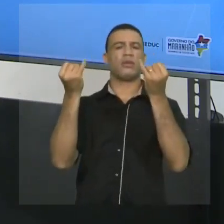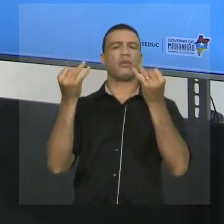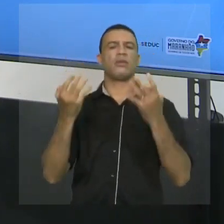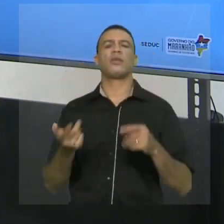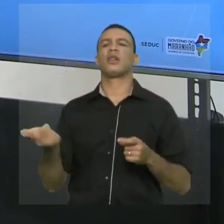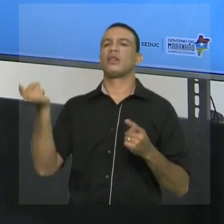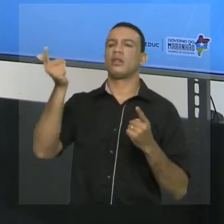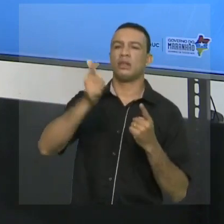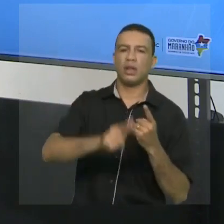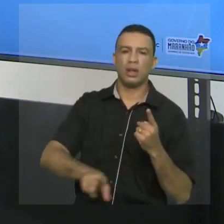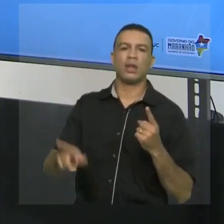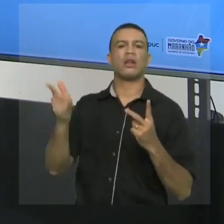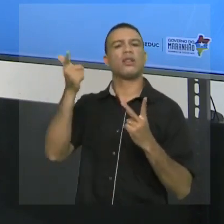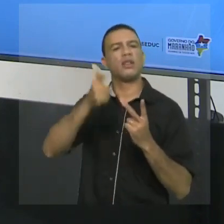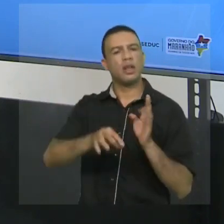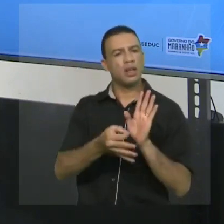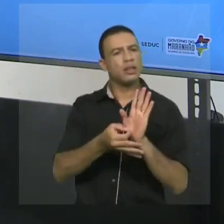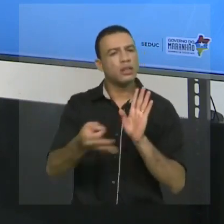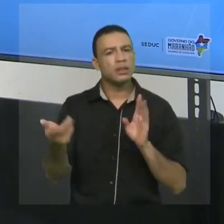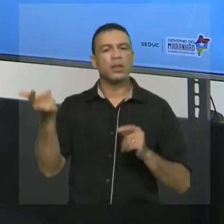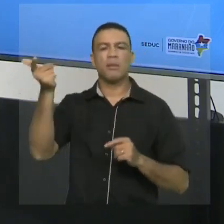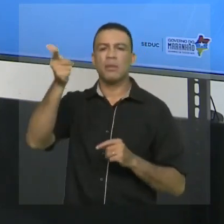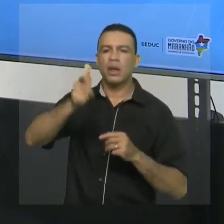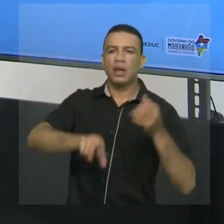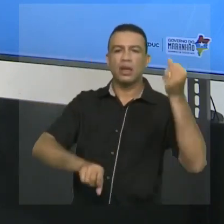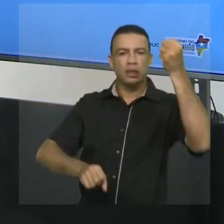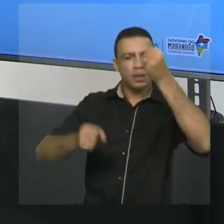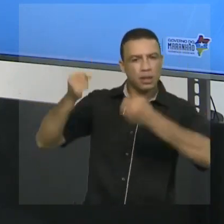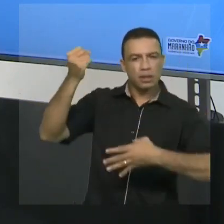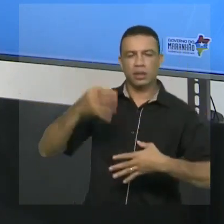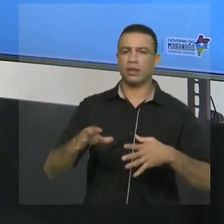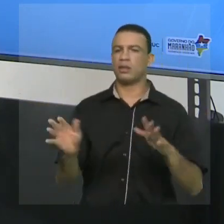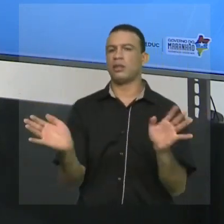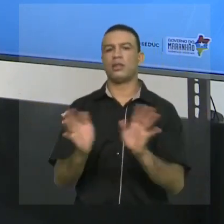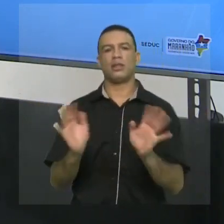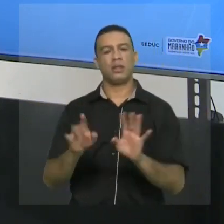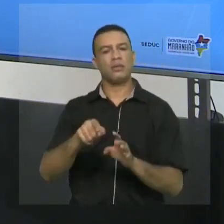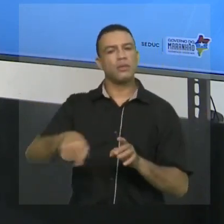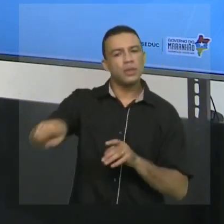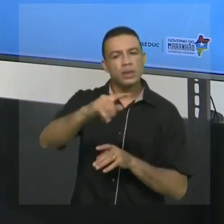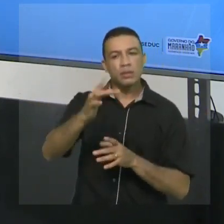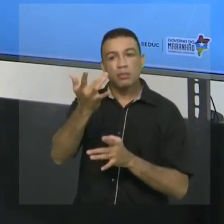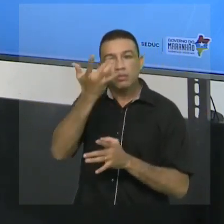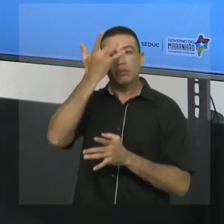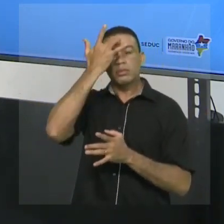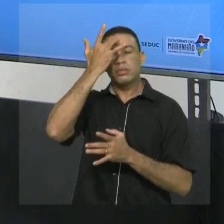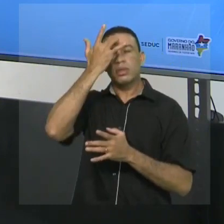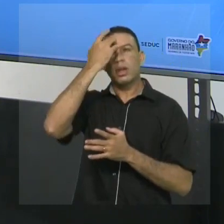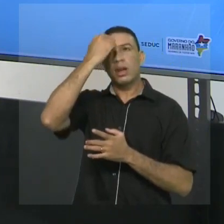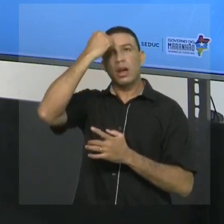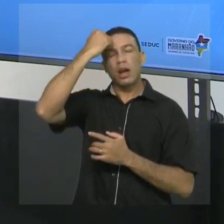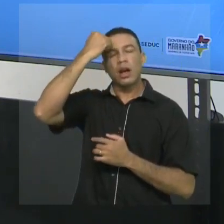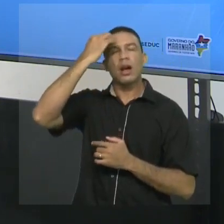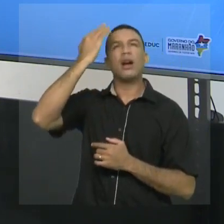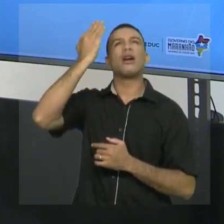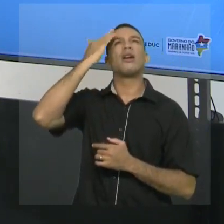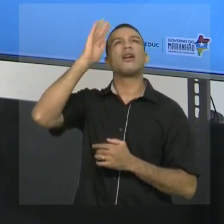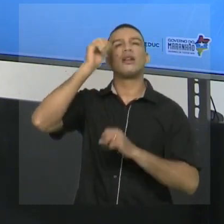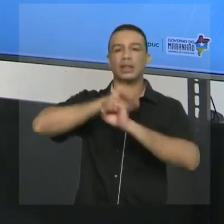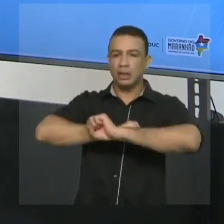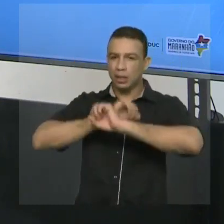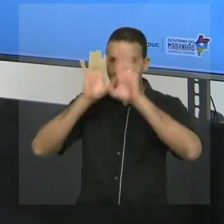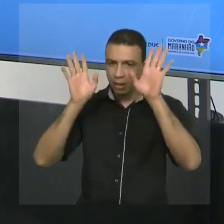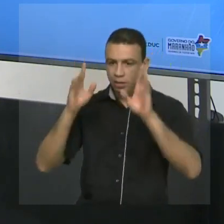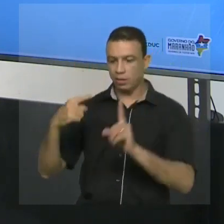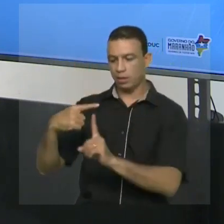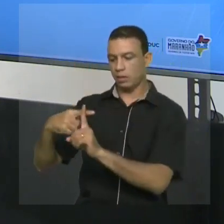não vou mais estar voltando a comentar algumas coisas em relação às definições. Eu quero que isso vire natural, que você olhe um número mais quatro